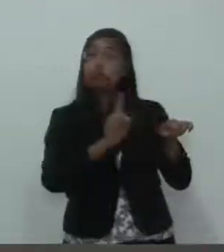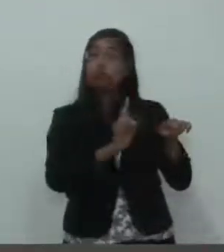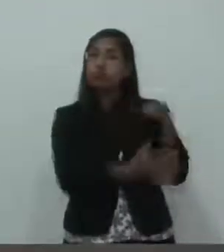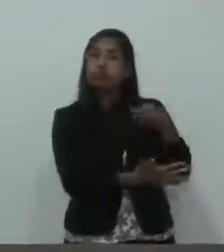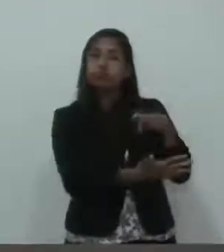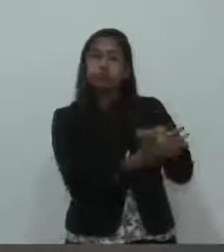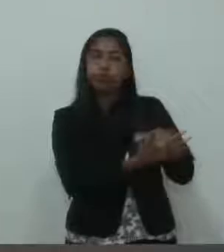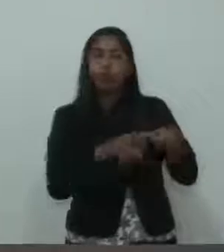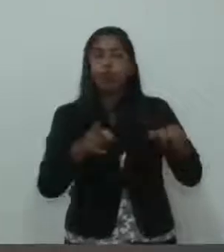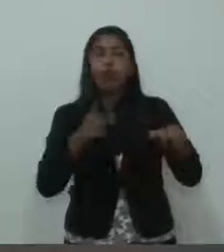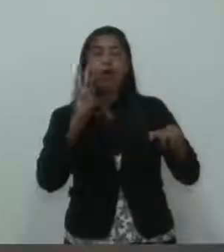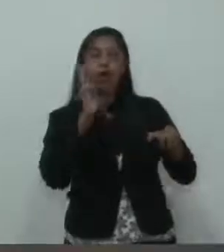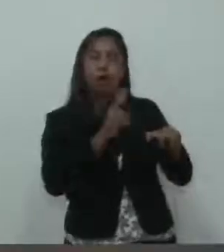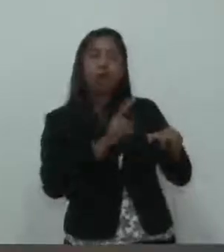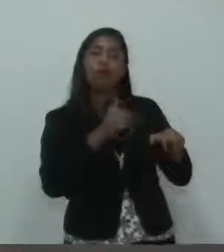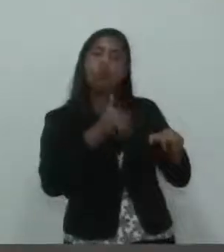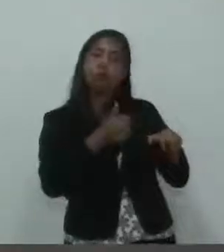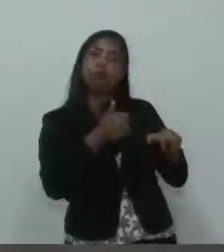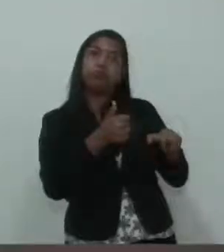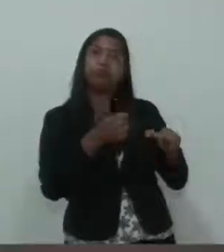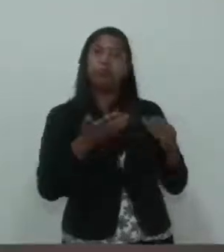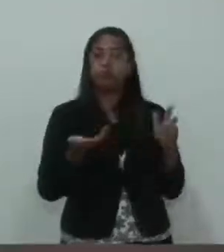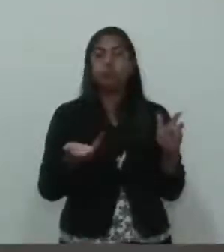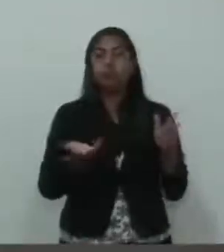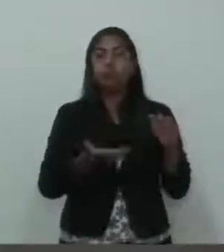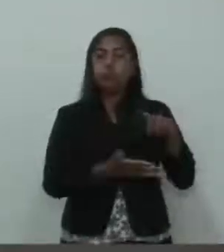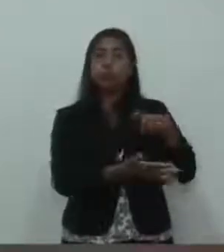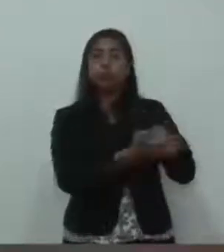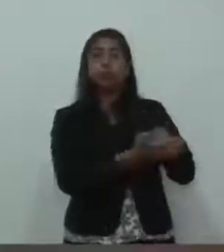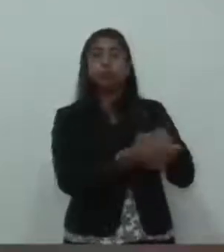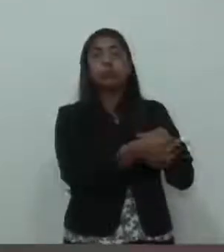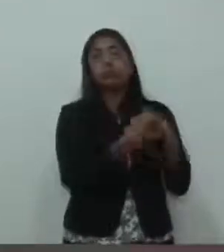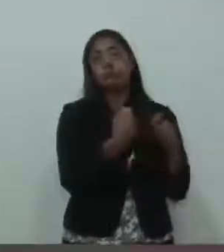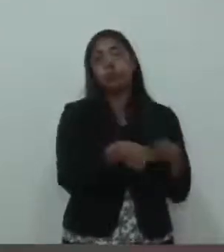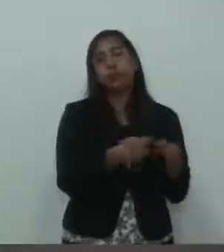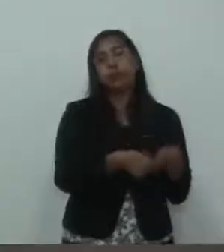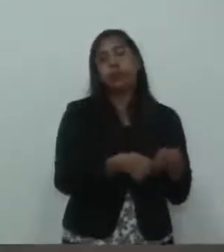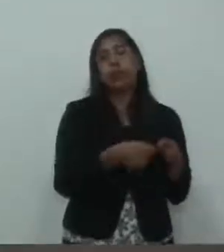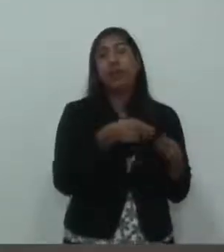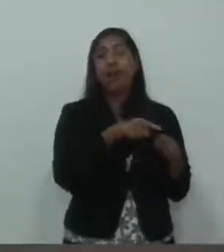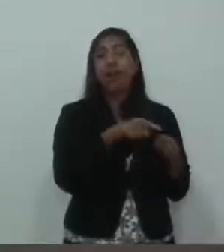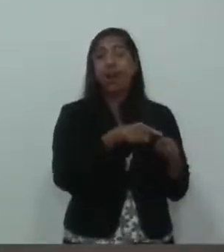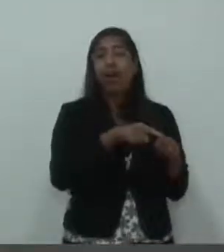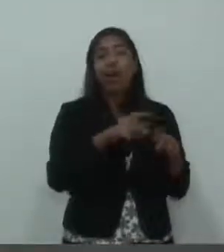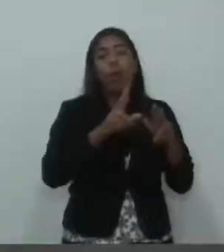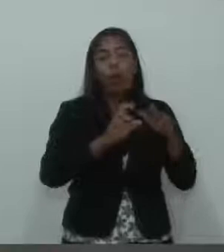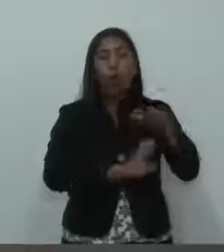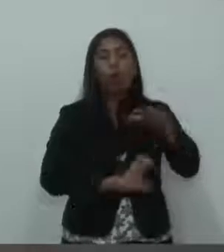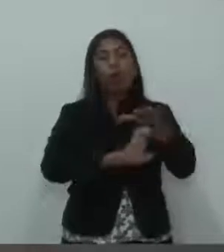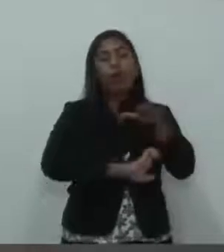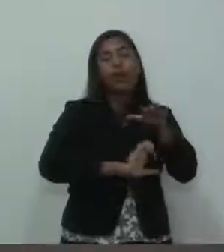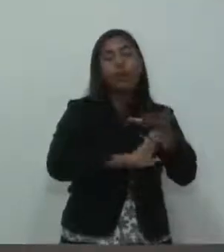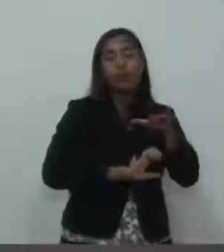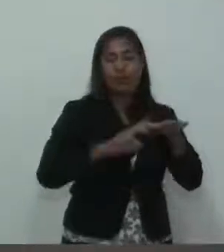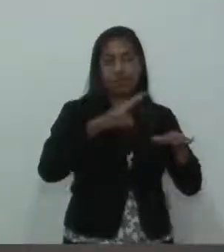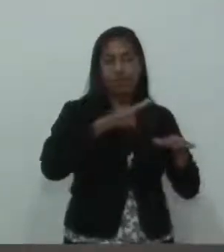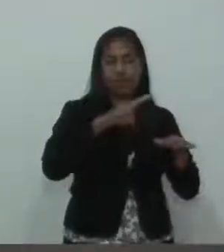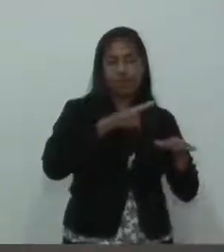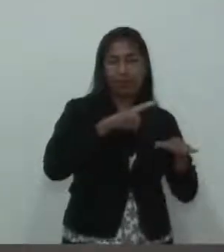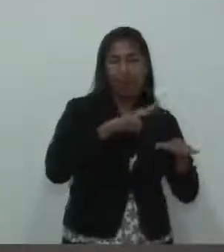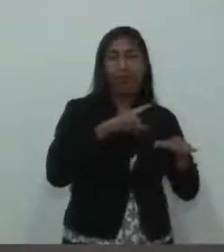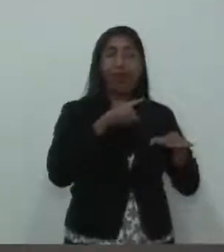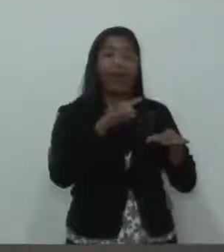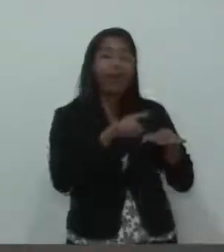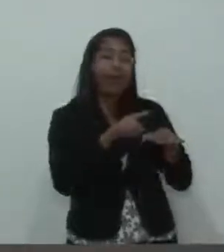funcionário ruim, ele é eventualmente advertido, se não melhorar, vai embora, é demitido. Na área pública é muito